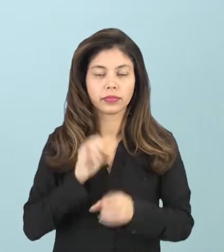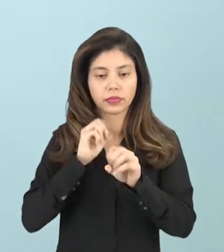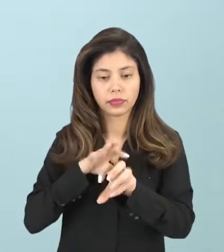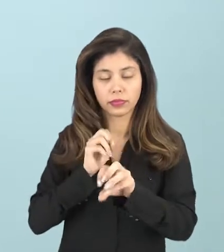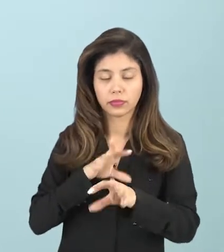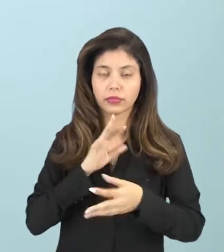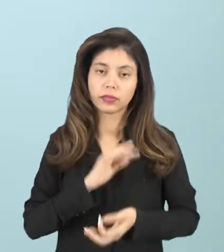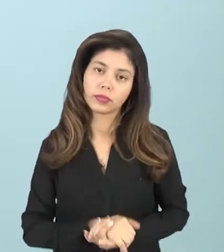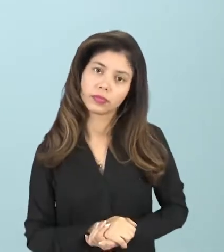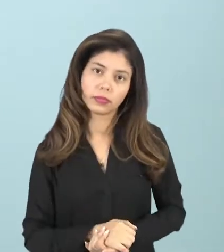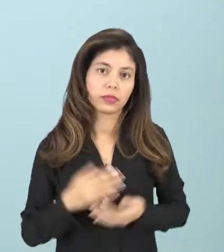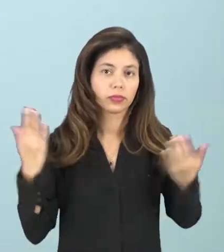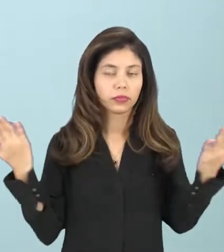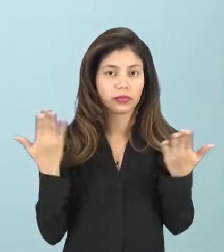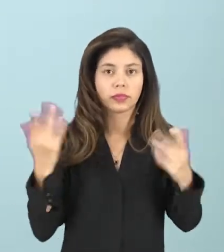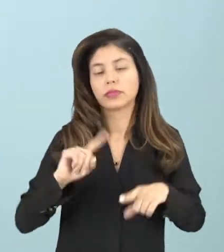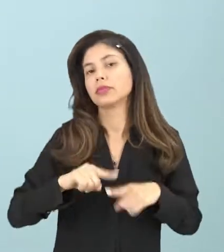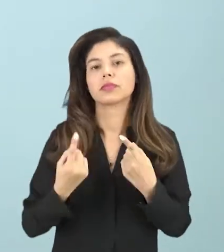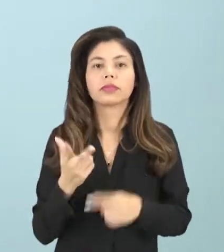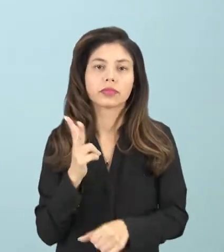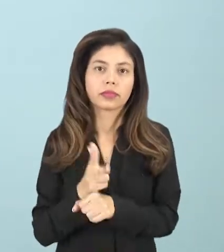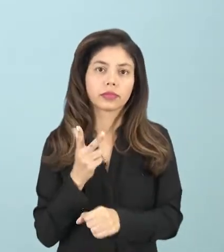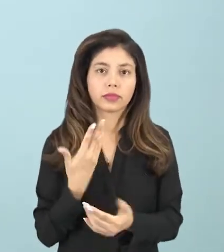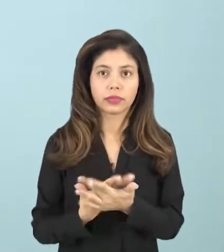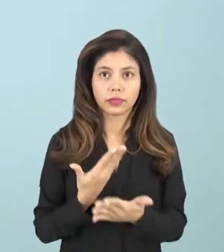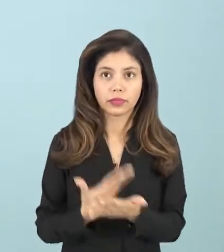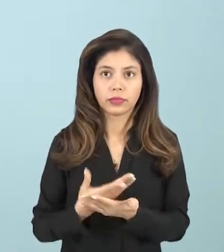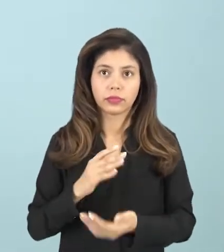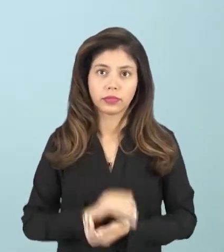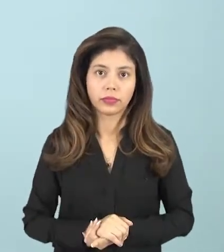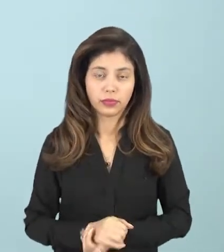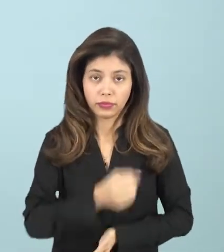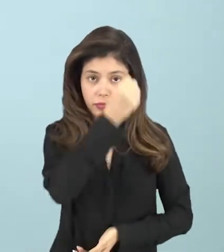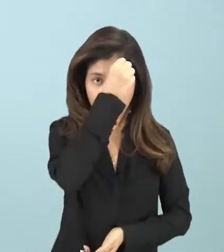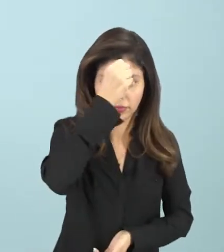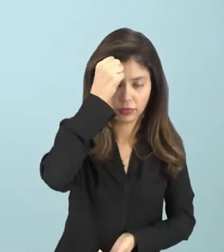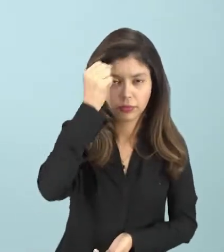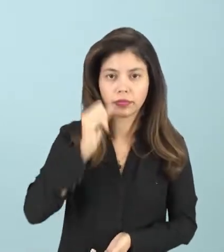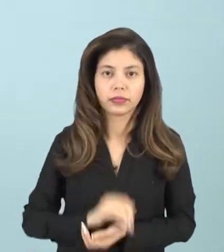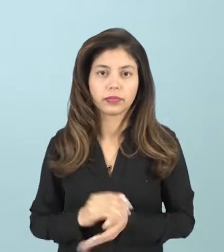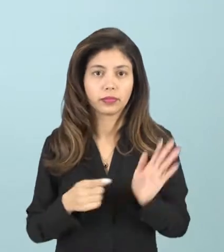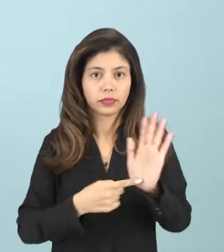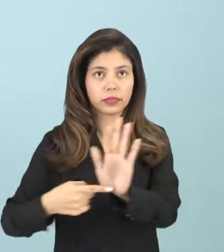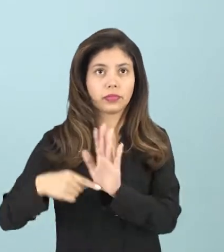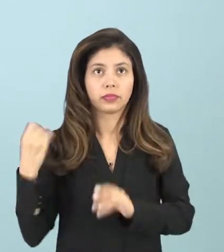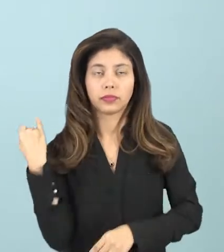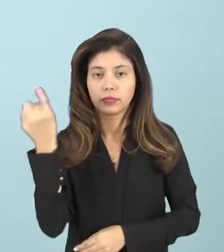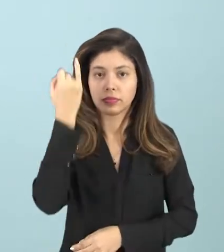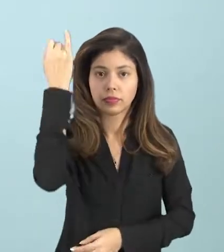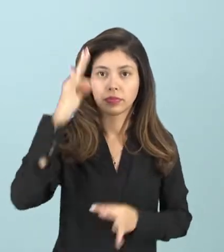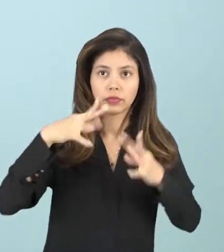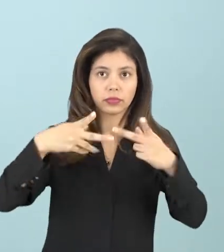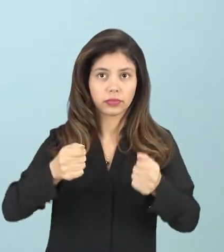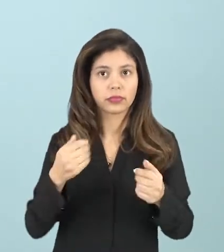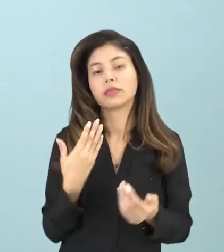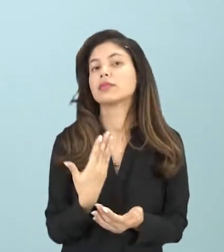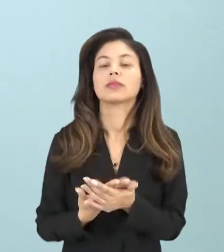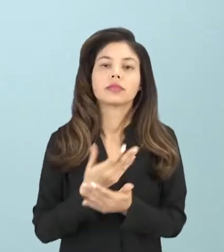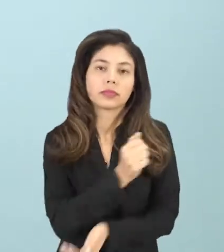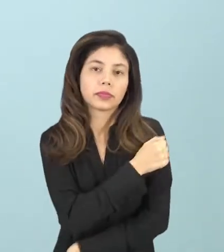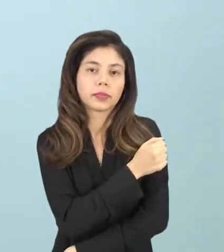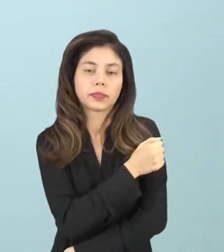Ensino e estou aqui para mais uma videoaula de Sociologia destinada principalmente a todos aqueles